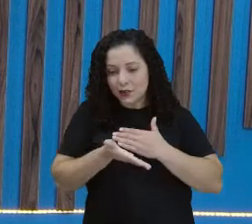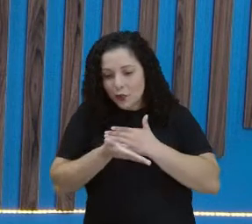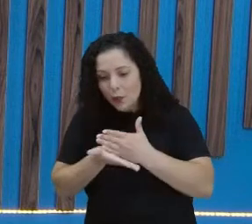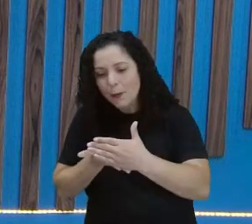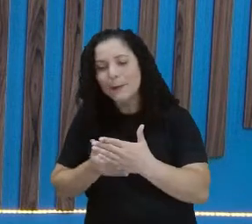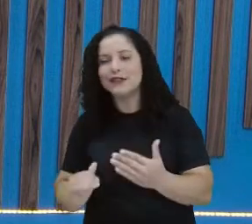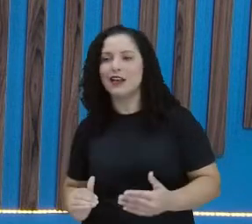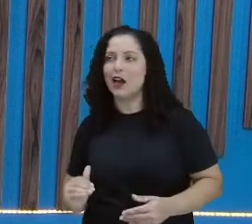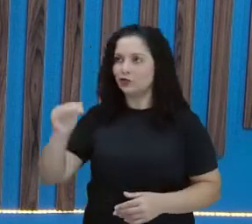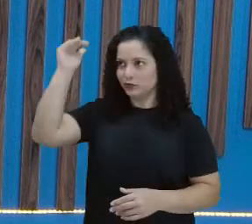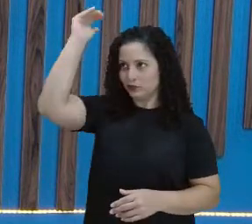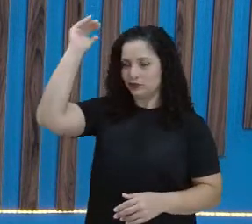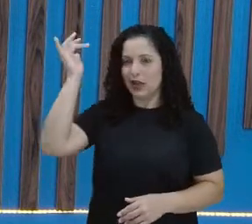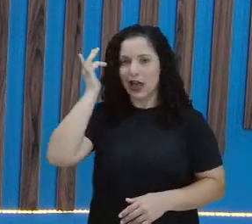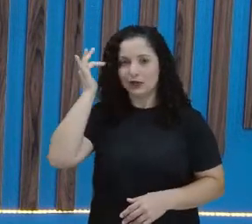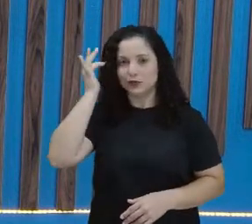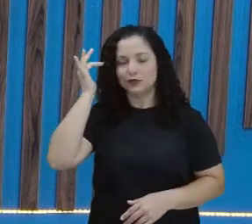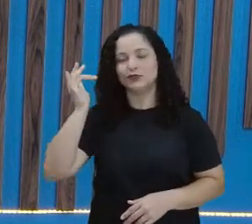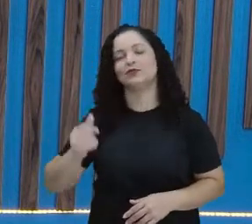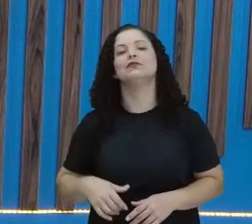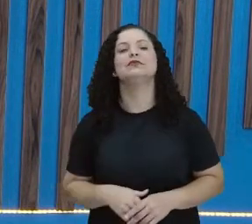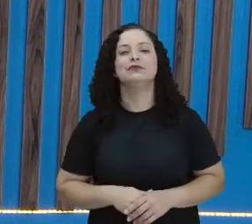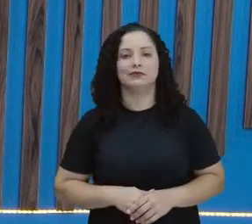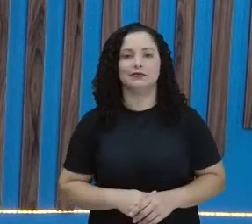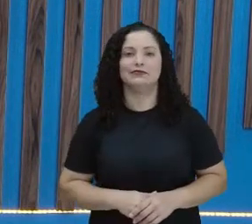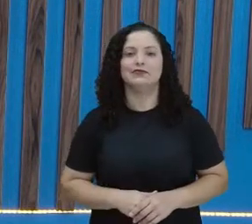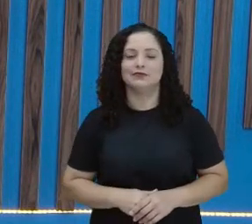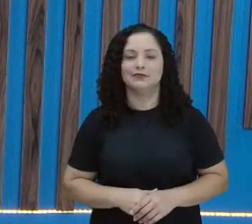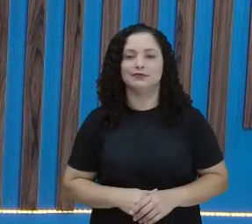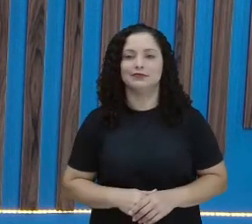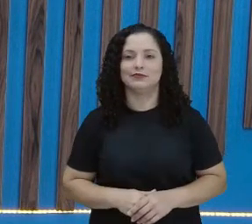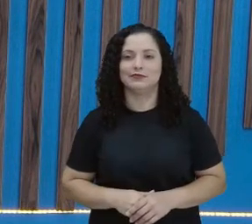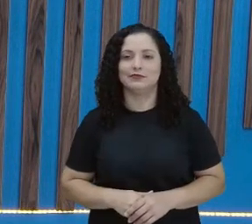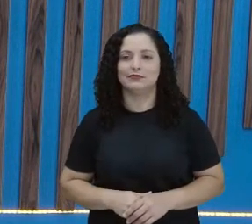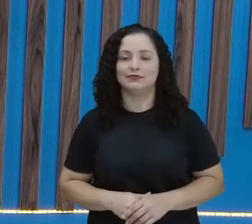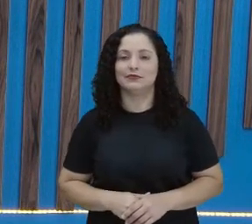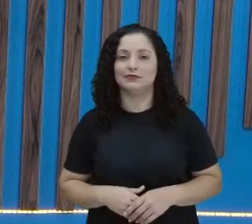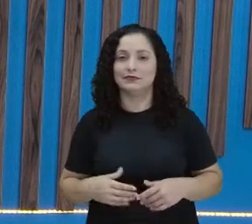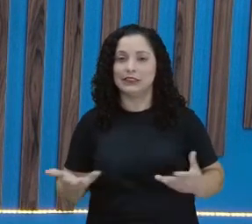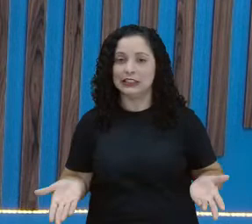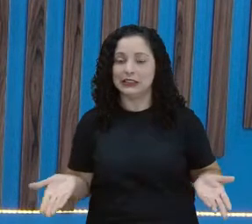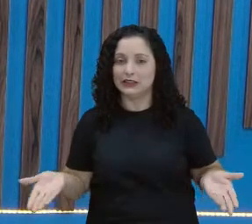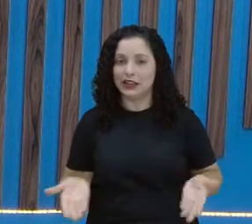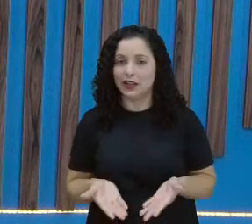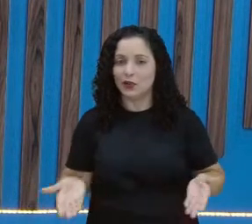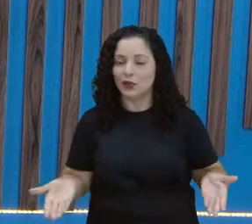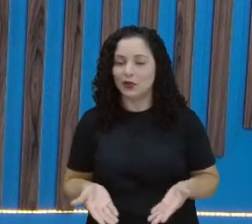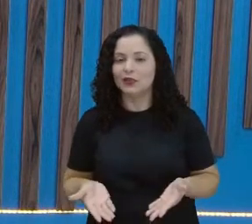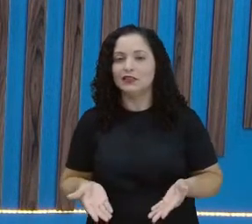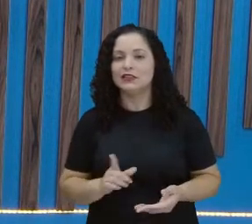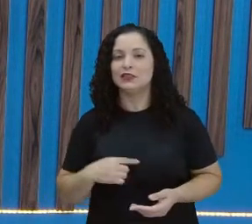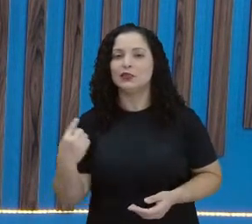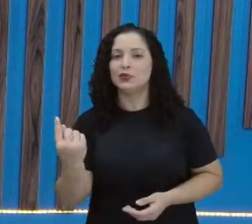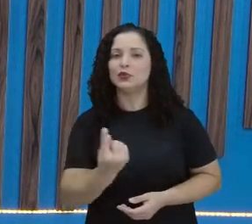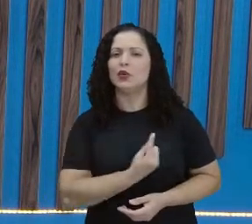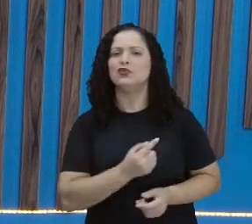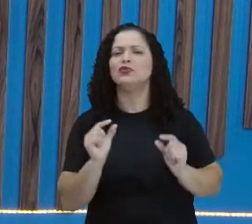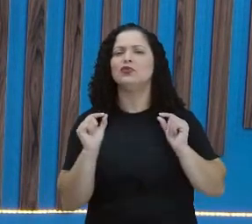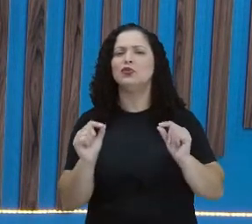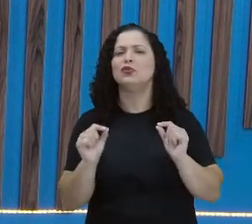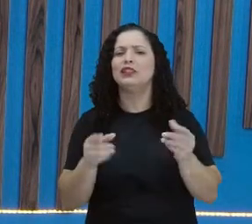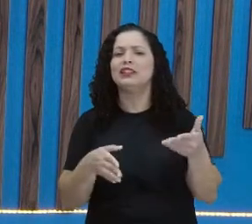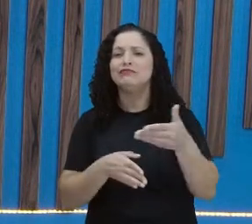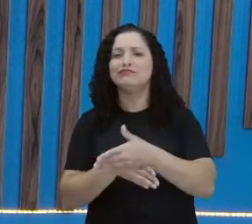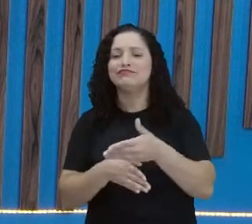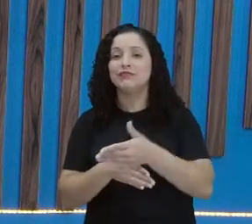agora, quando termina a fase da adolescência, nós entramos na